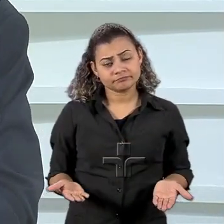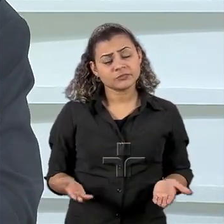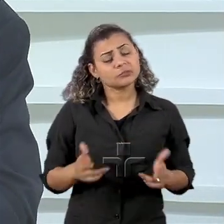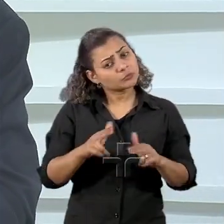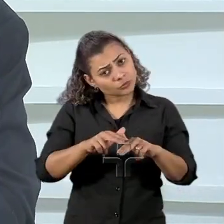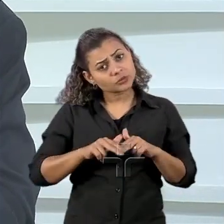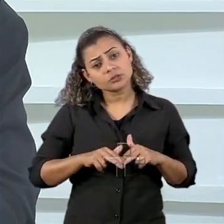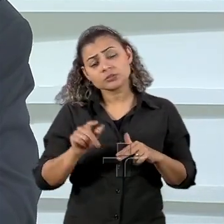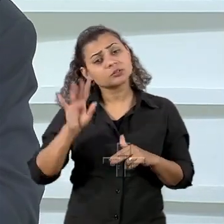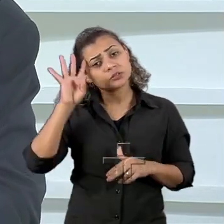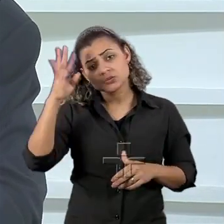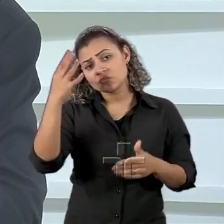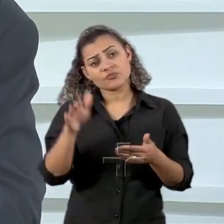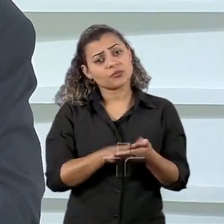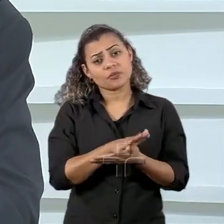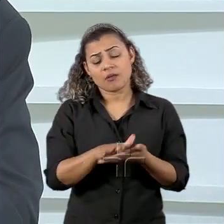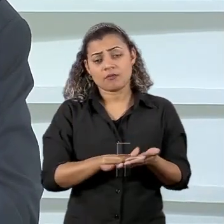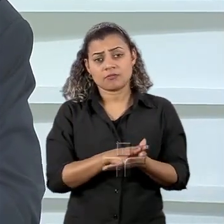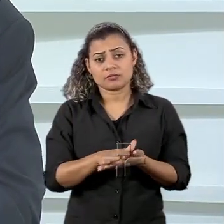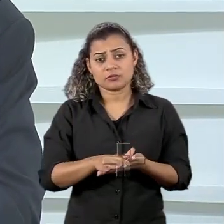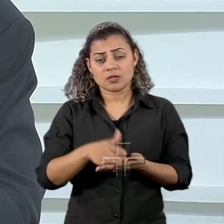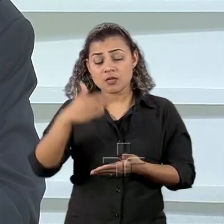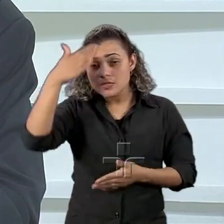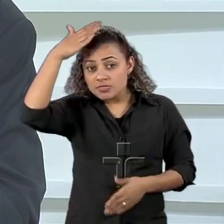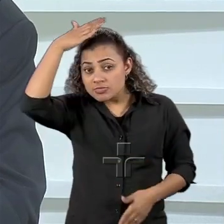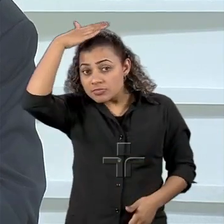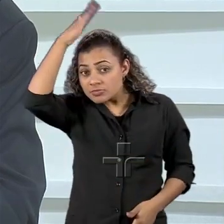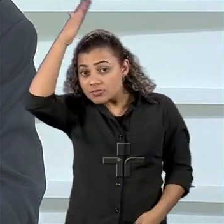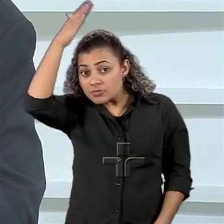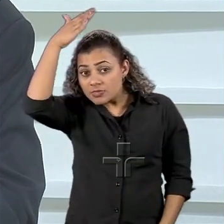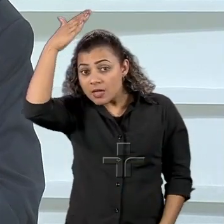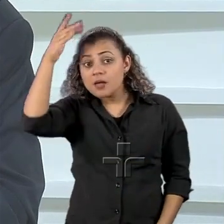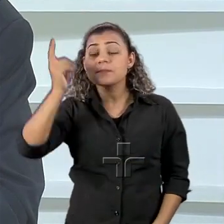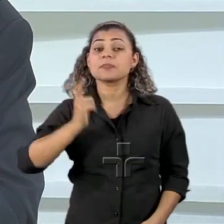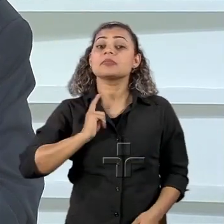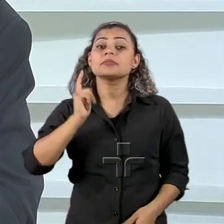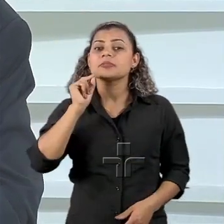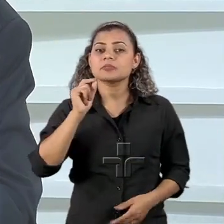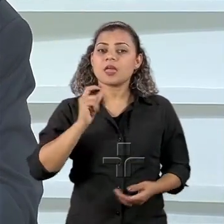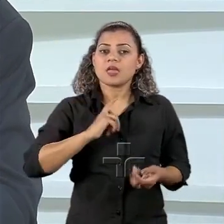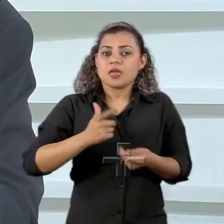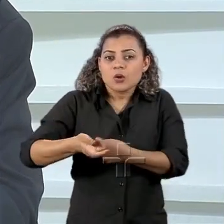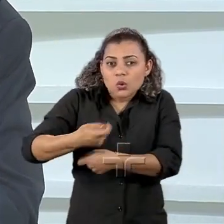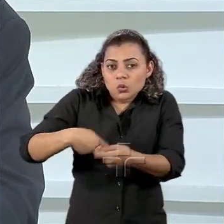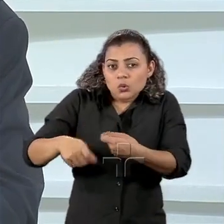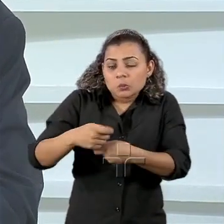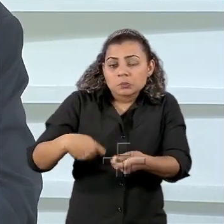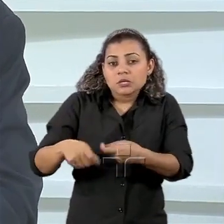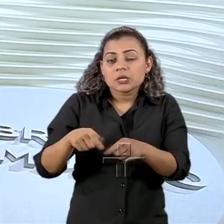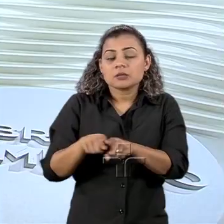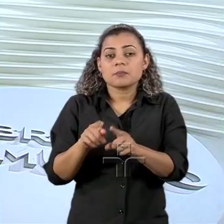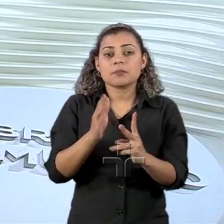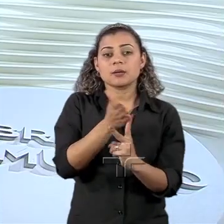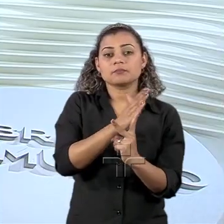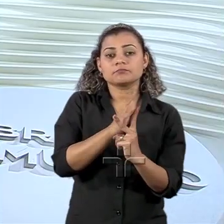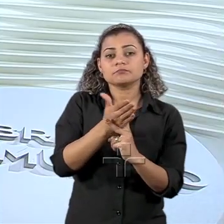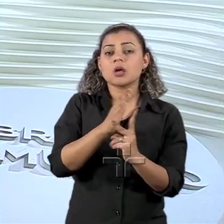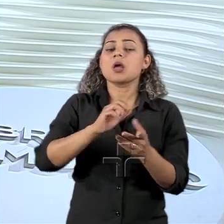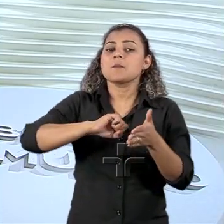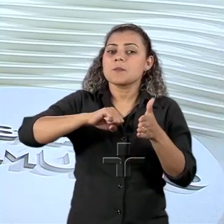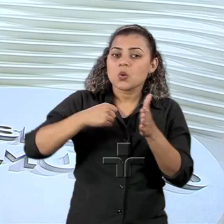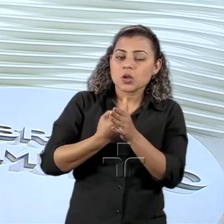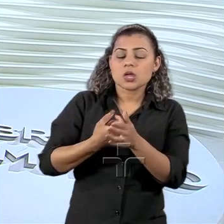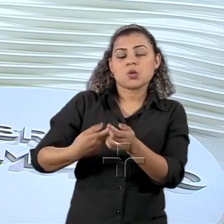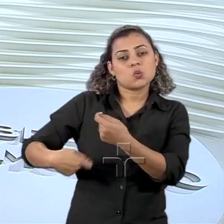não resolve como o Trump vem ainda por cima com sanções econômicas unilaterais a América Latina tem que